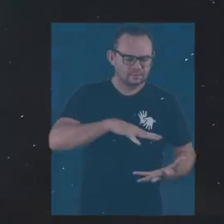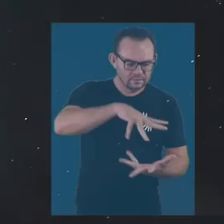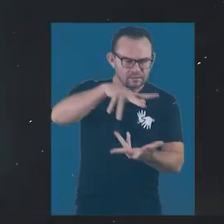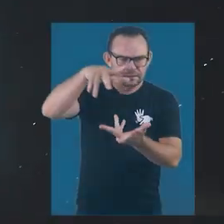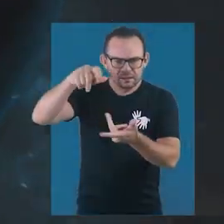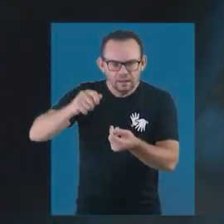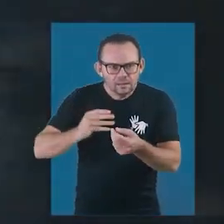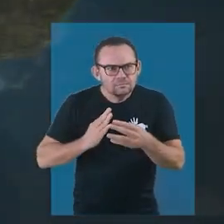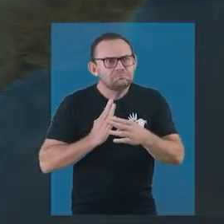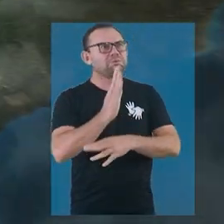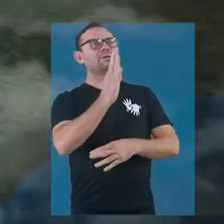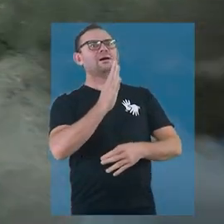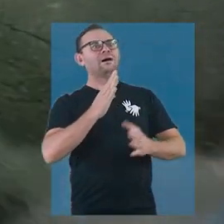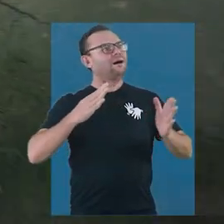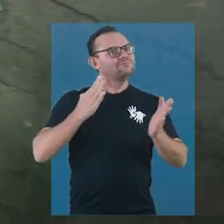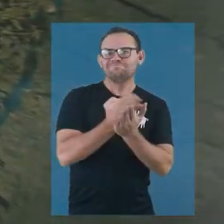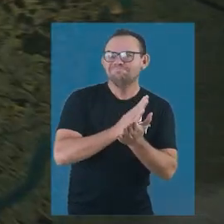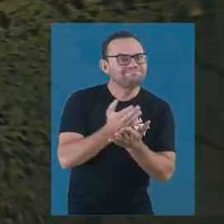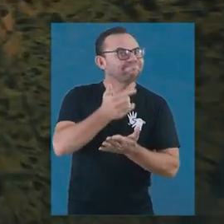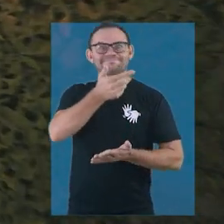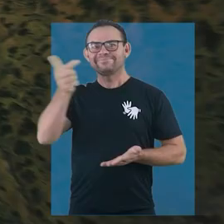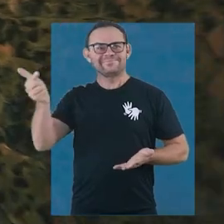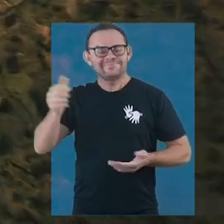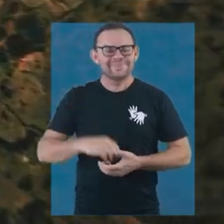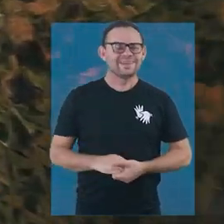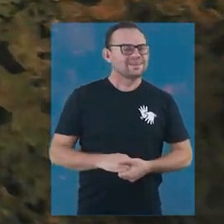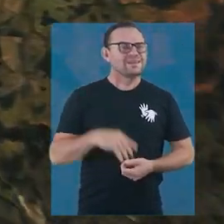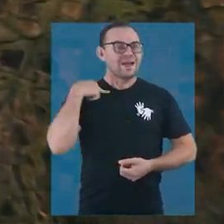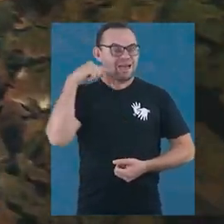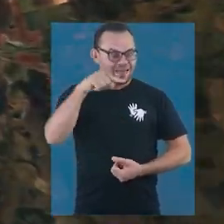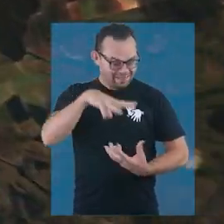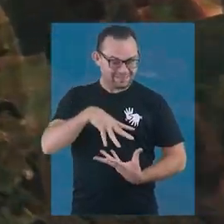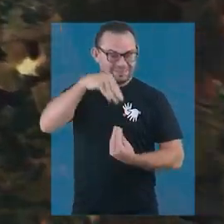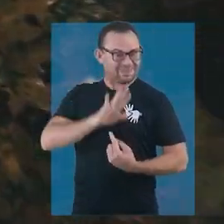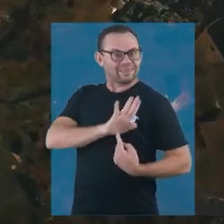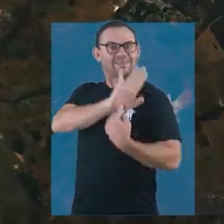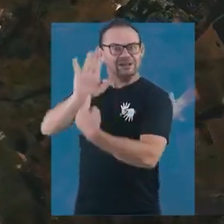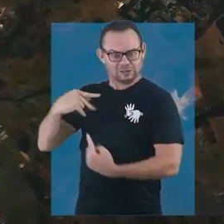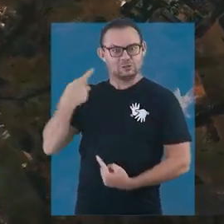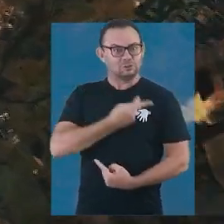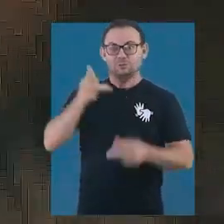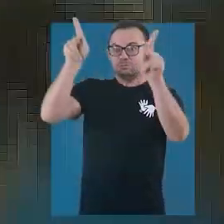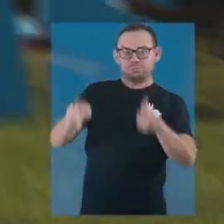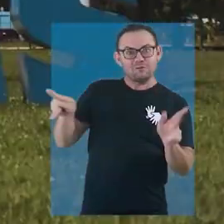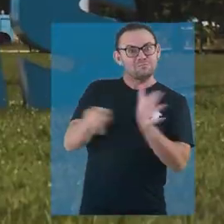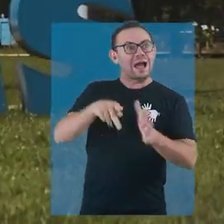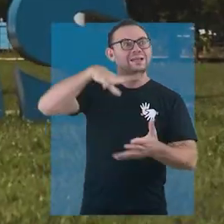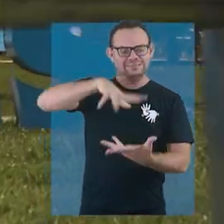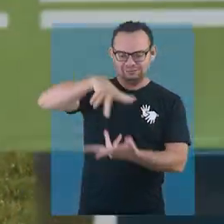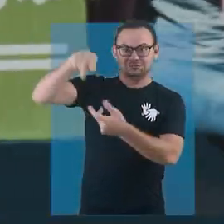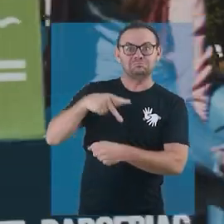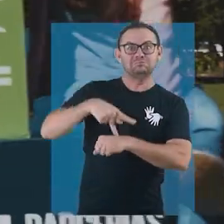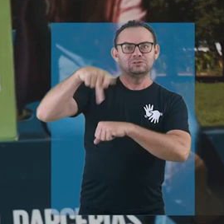Eita, mundos sem fronteiras! Se a expressão de nossa gente está cada vez mais global, isso se